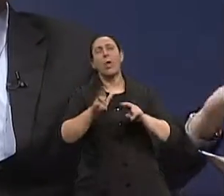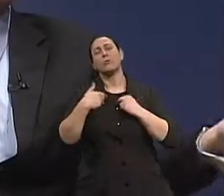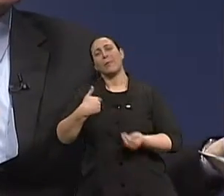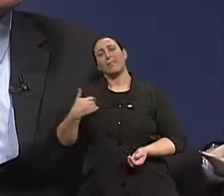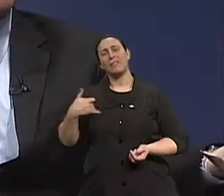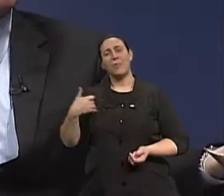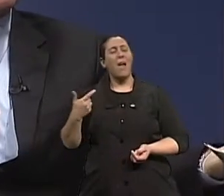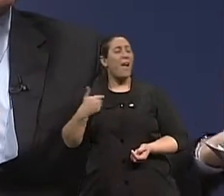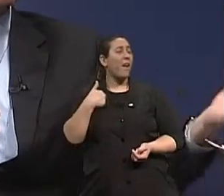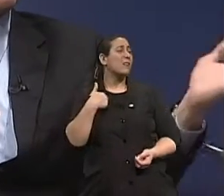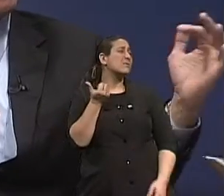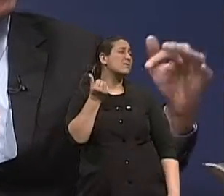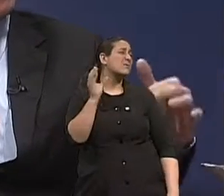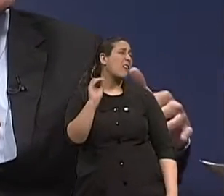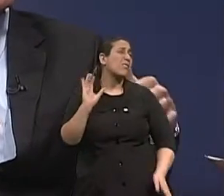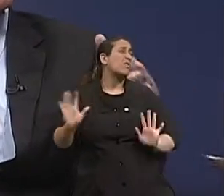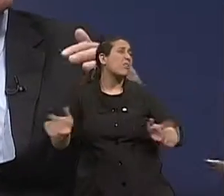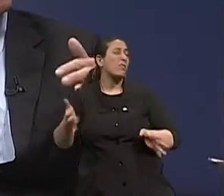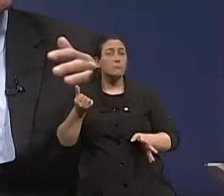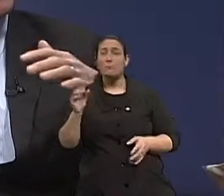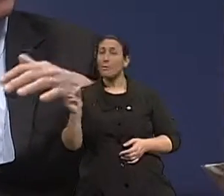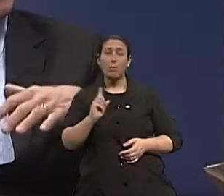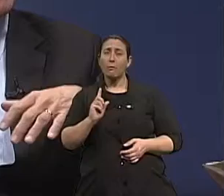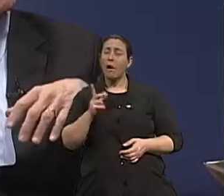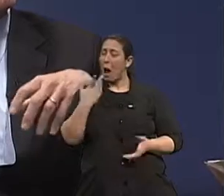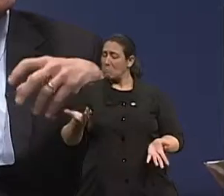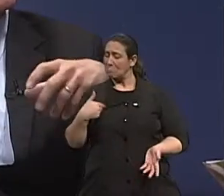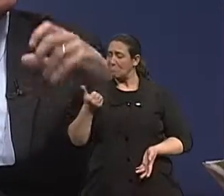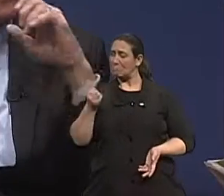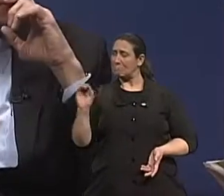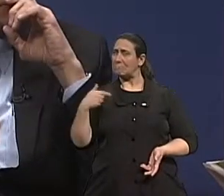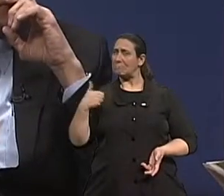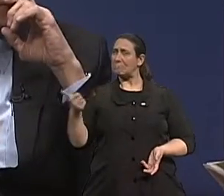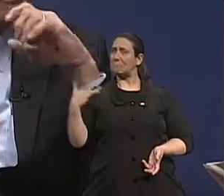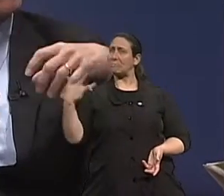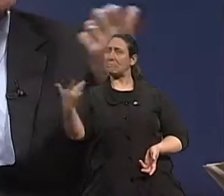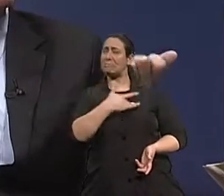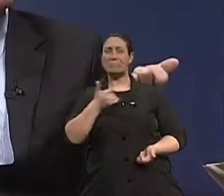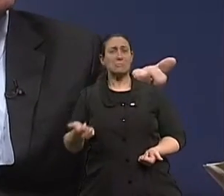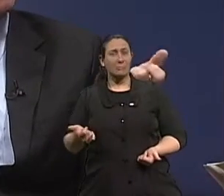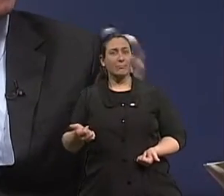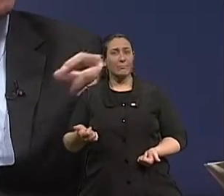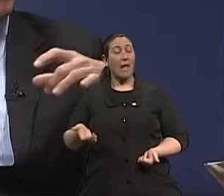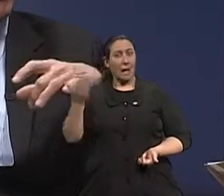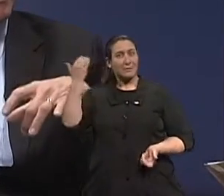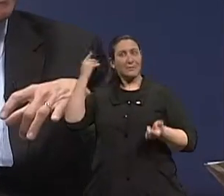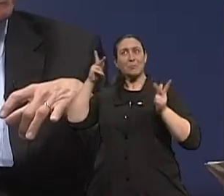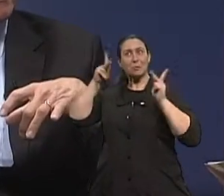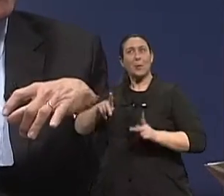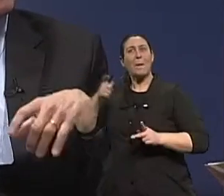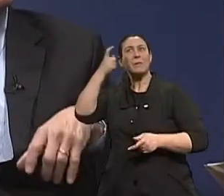estou com 60. Não. Ah, ok. A recém eu estou com 60. Quer dizer, as pessoas, quando eu digo, não estão pautando pela idade